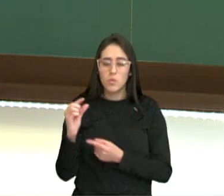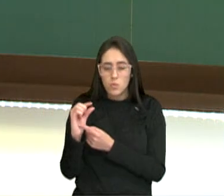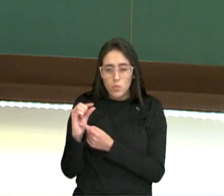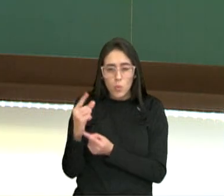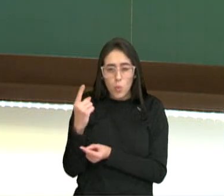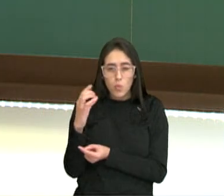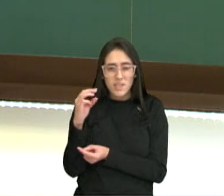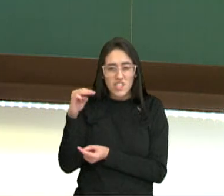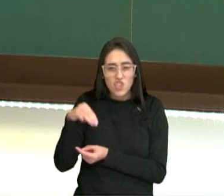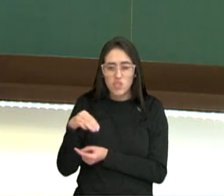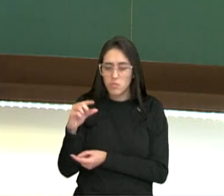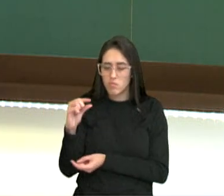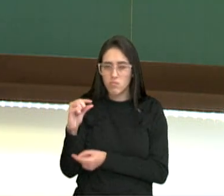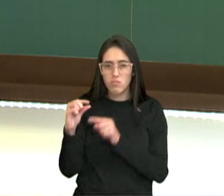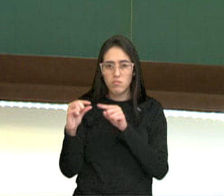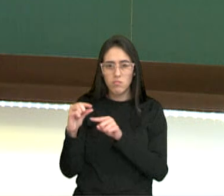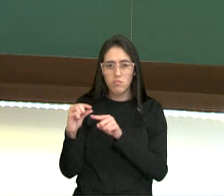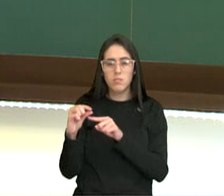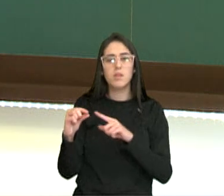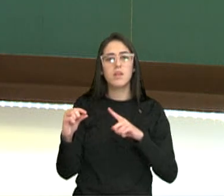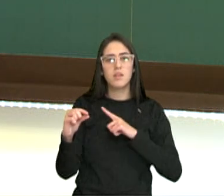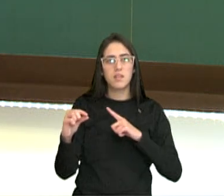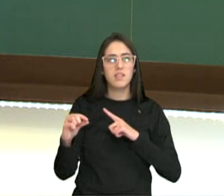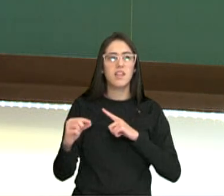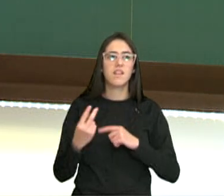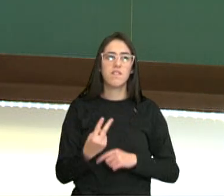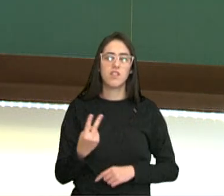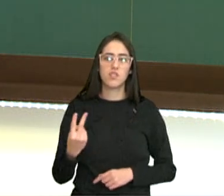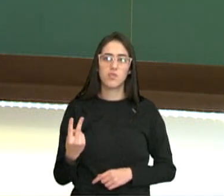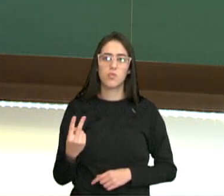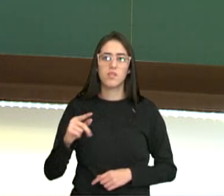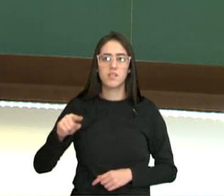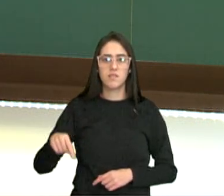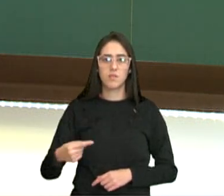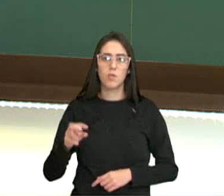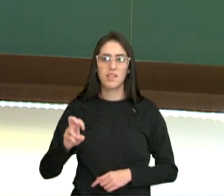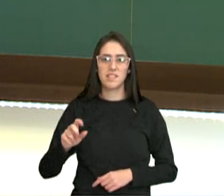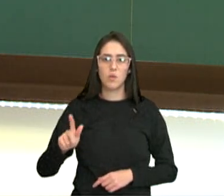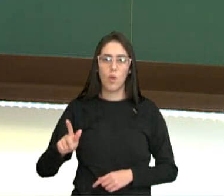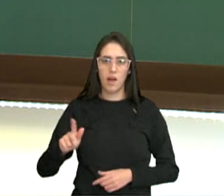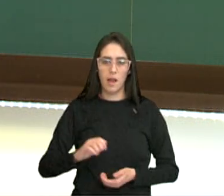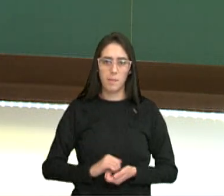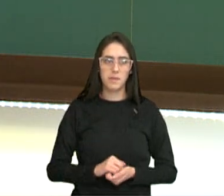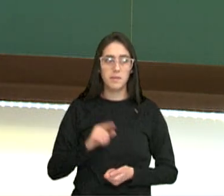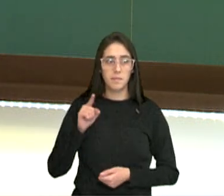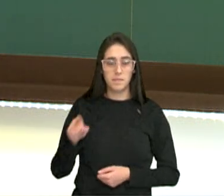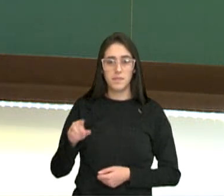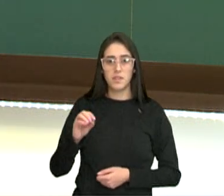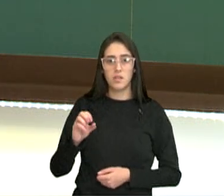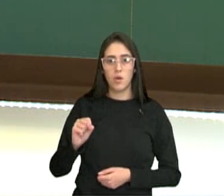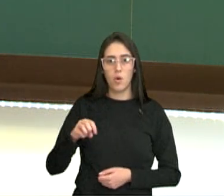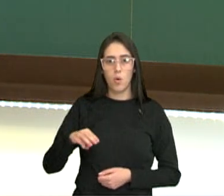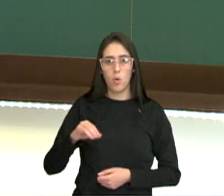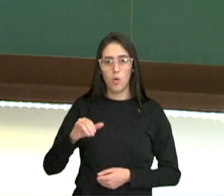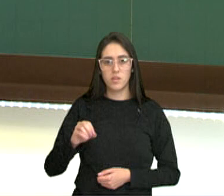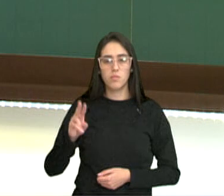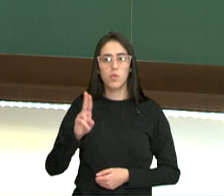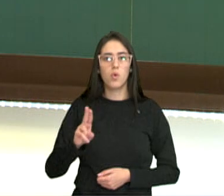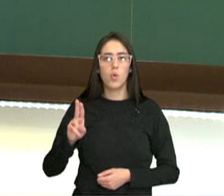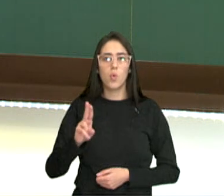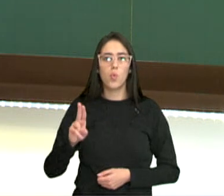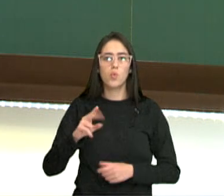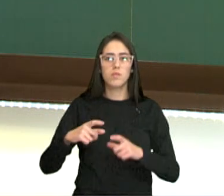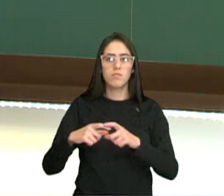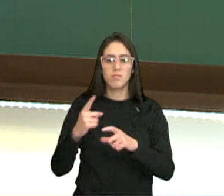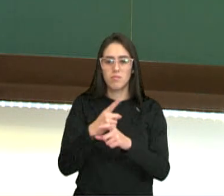centímetro de lado, na balança, vai ter 22,5 gramas. E o ósimo é utilizado, então, em agulhas de bússolas